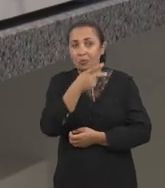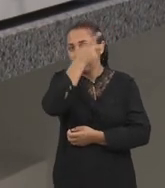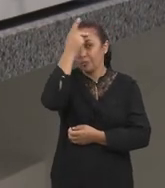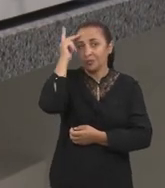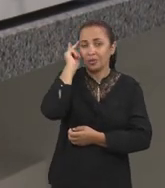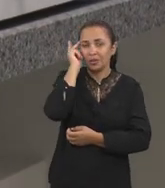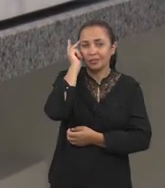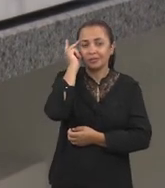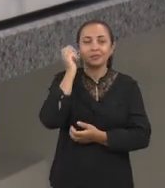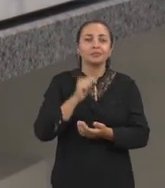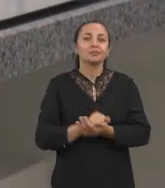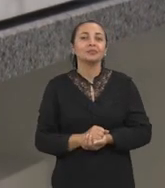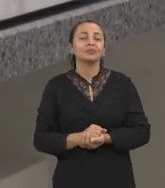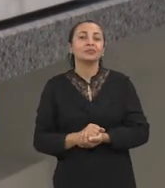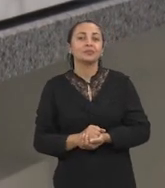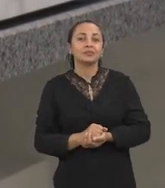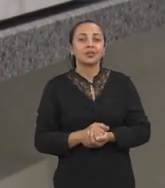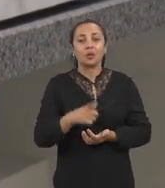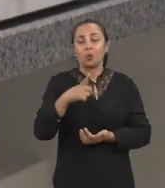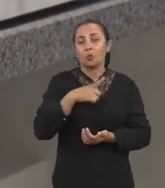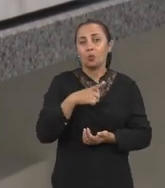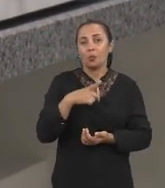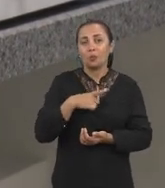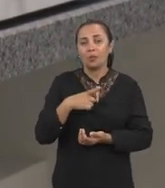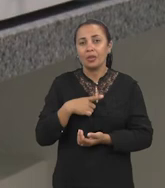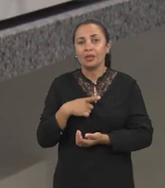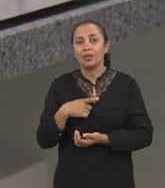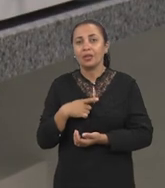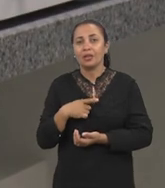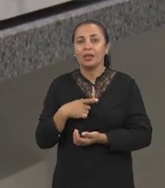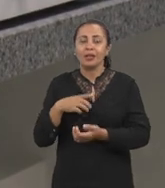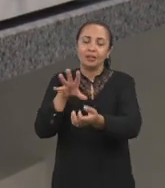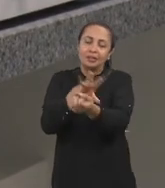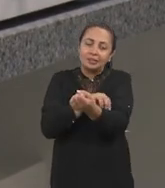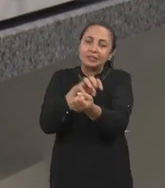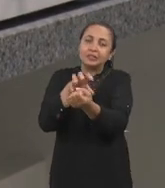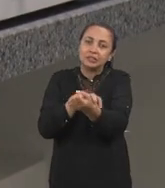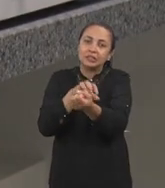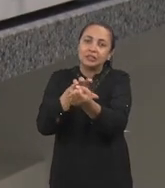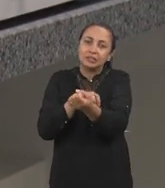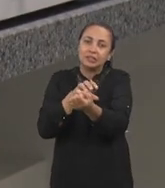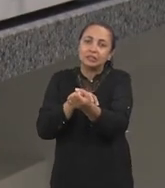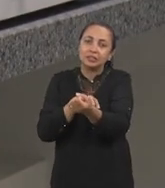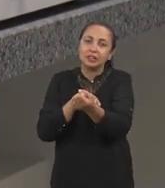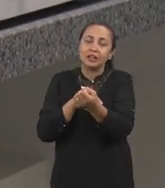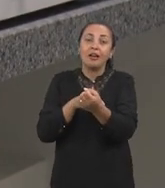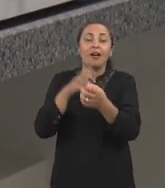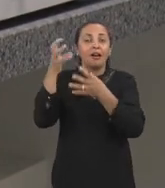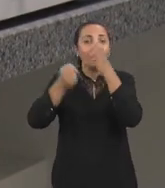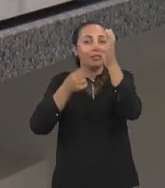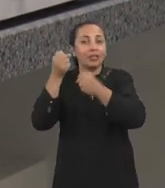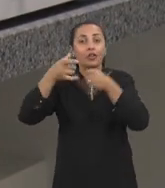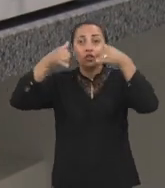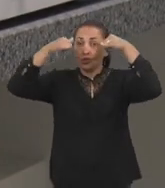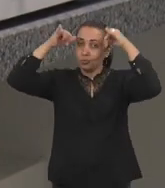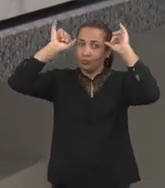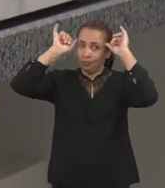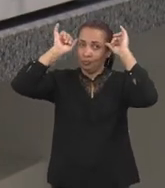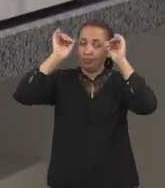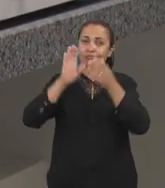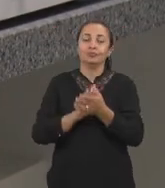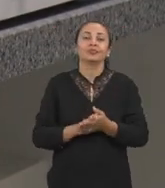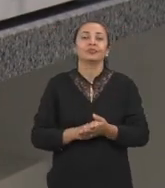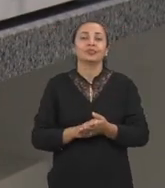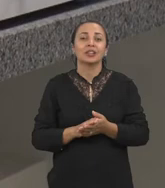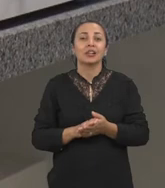existe a alergia ao leite de vaca. E essa